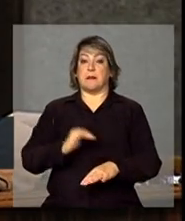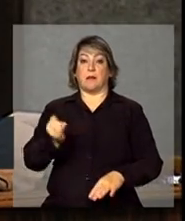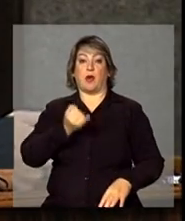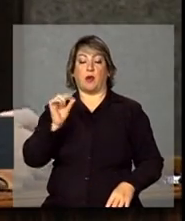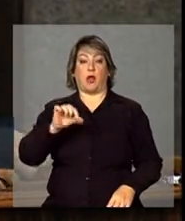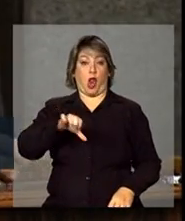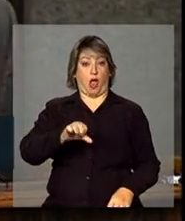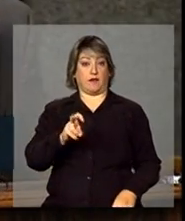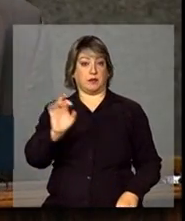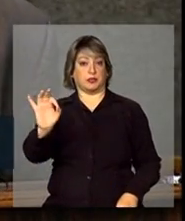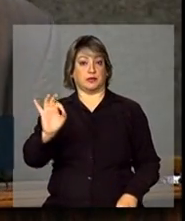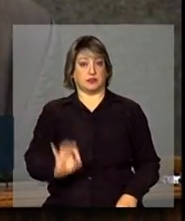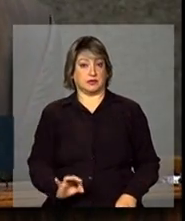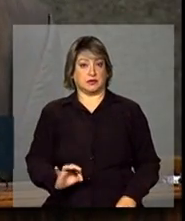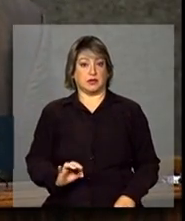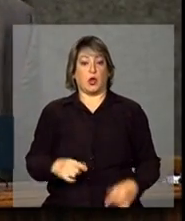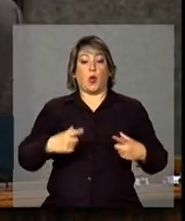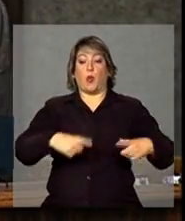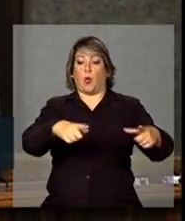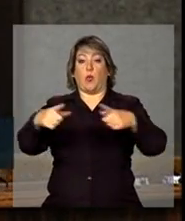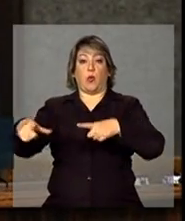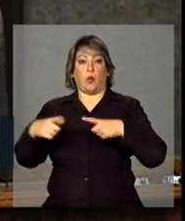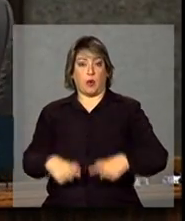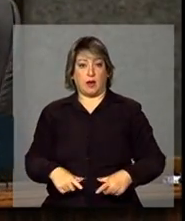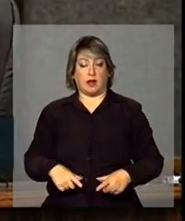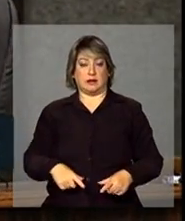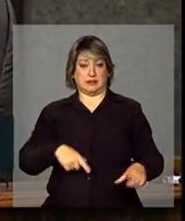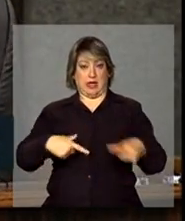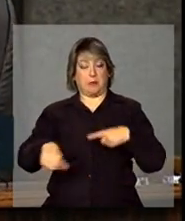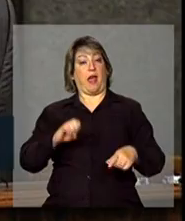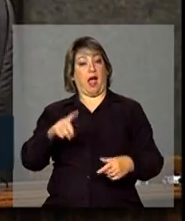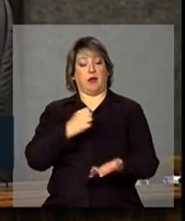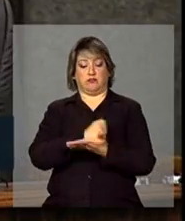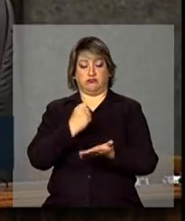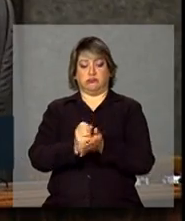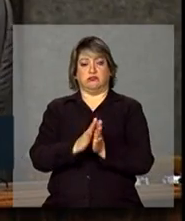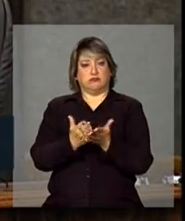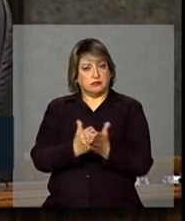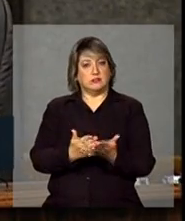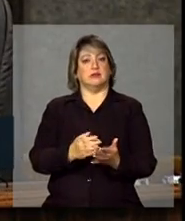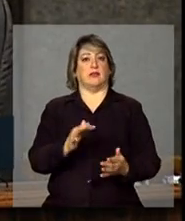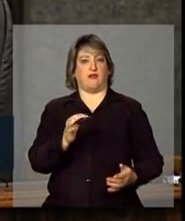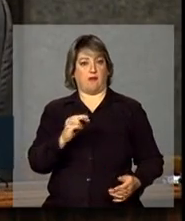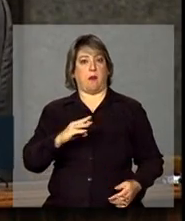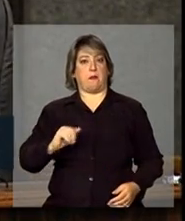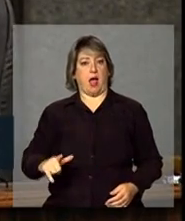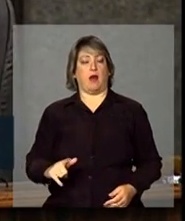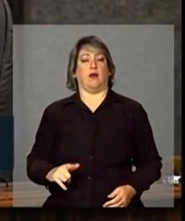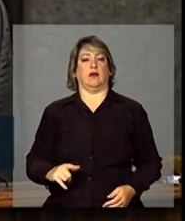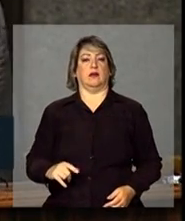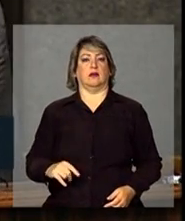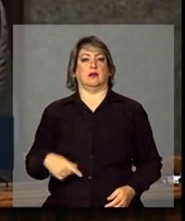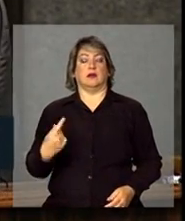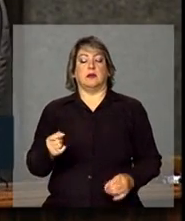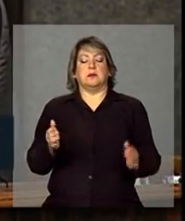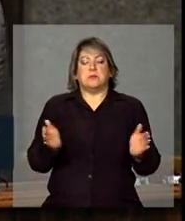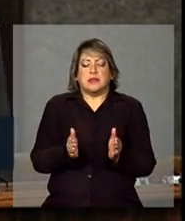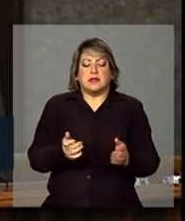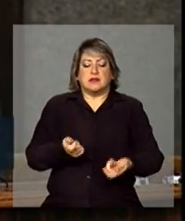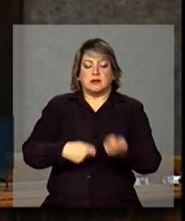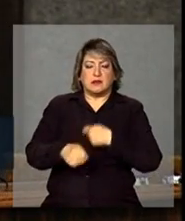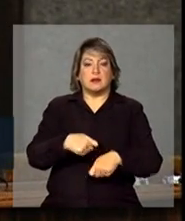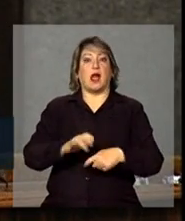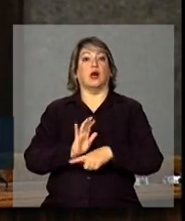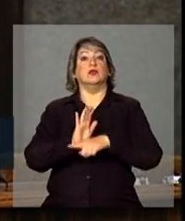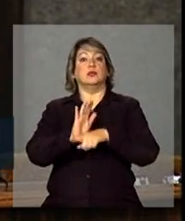95% dos postos de trabalho gerados foram formais. Ou seja, os pequenos empreendimentos brasileiros